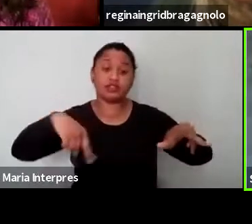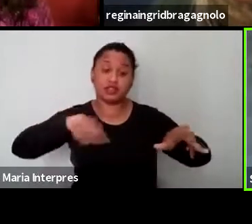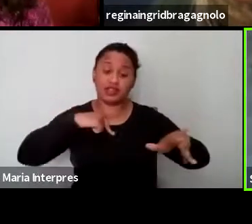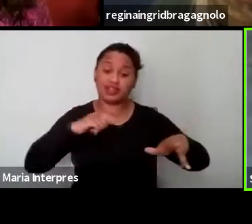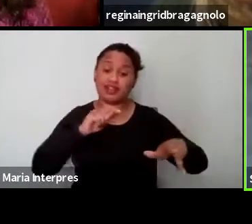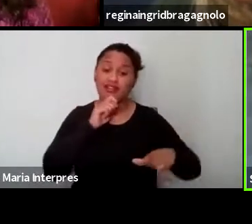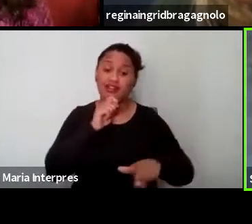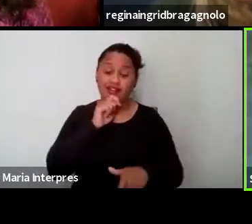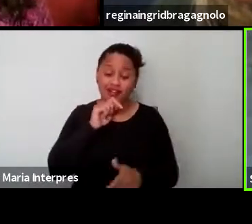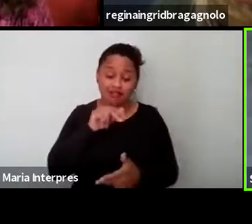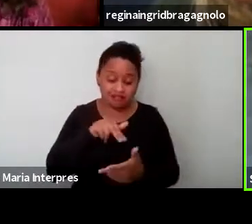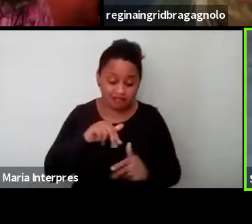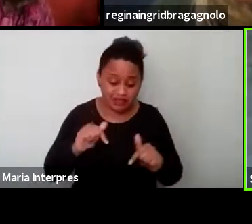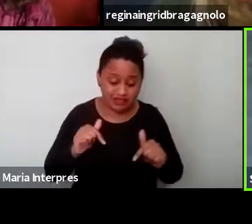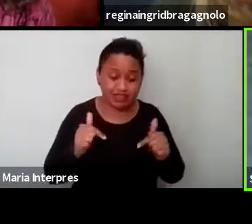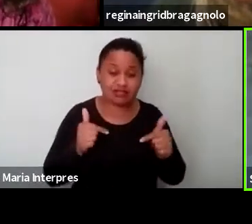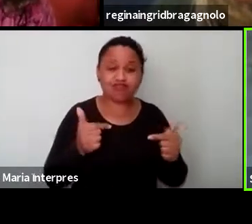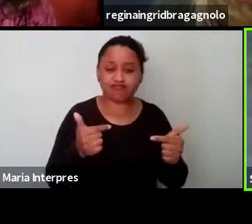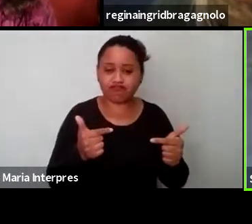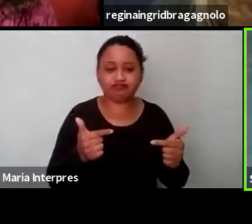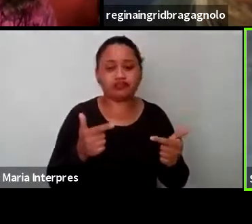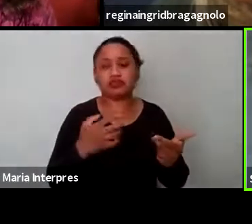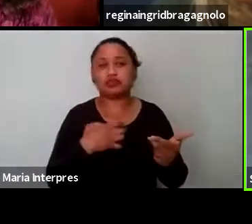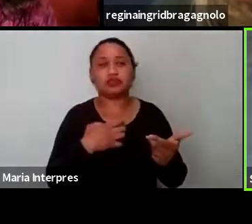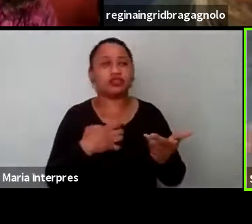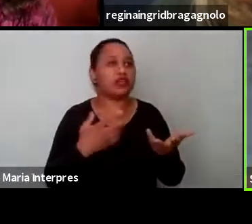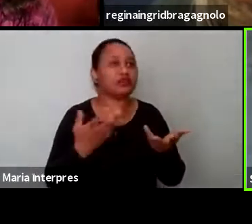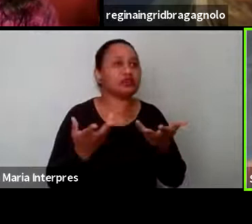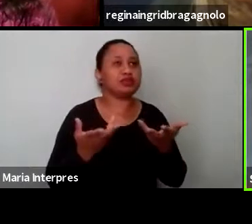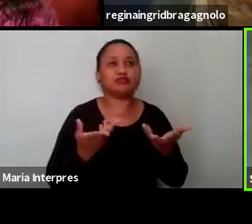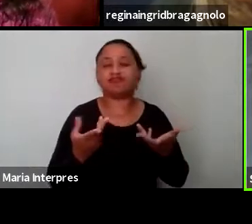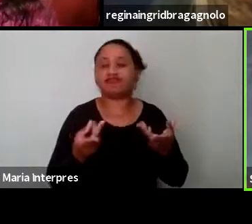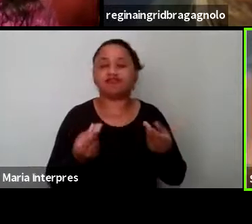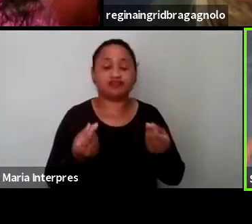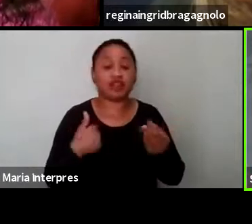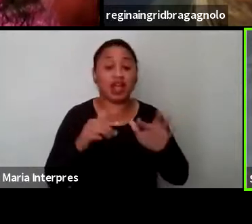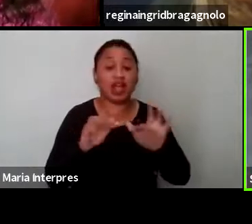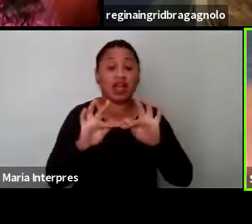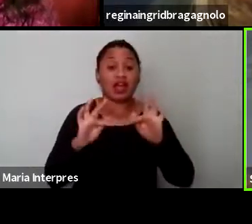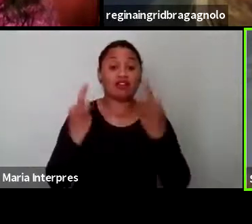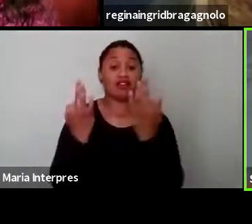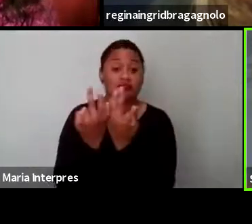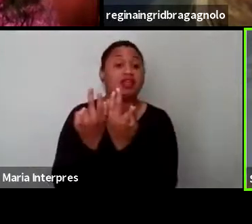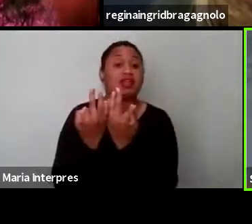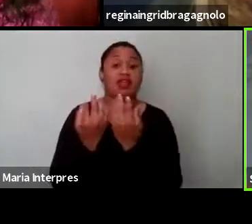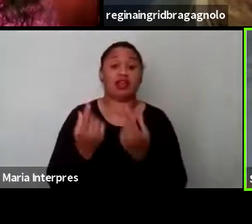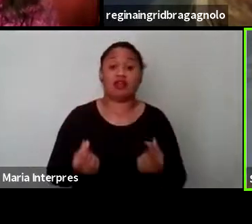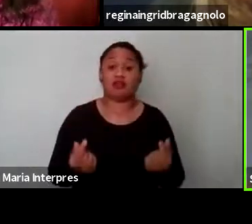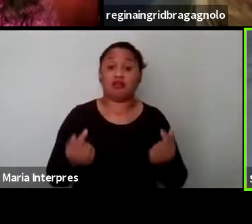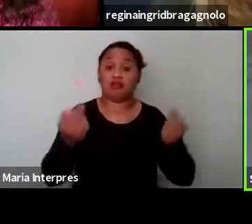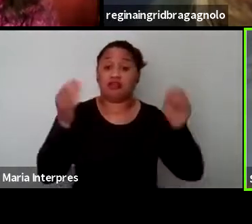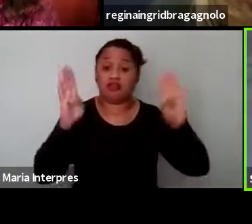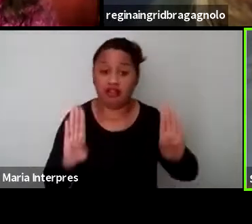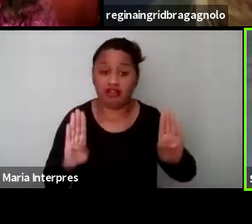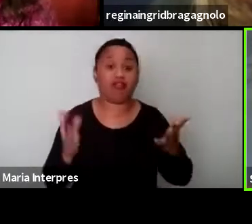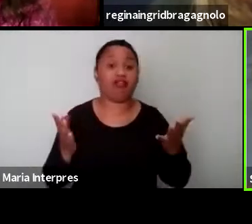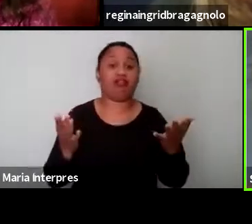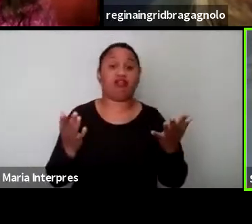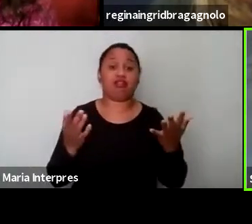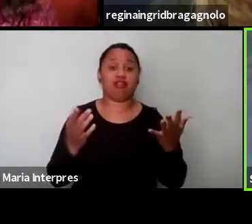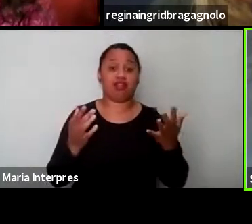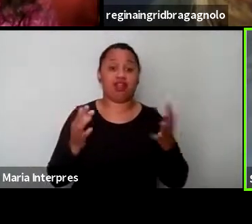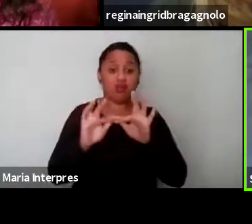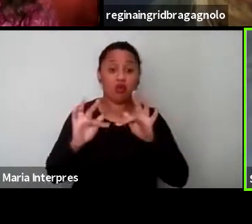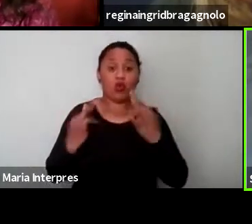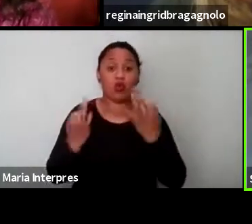muito, né? Ainda operamos com a família burguesa, né? Uma forma só de